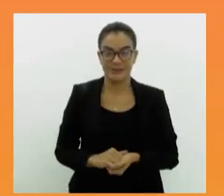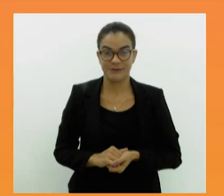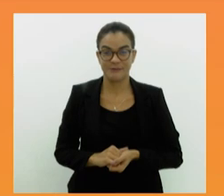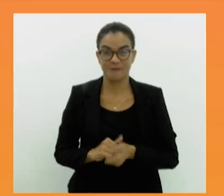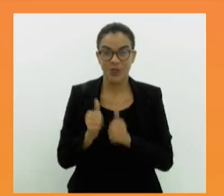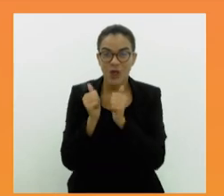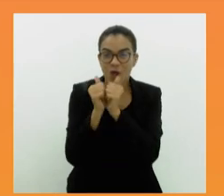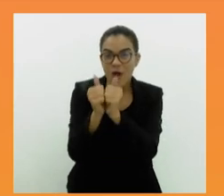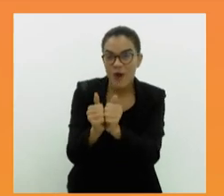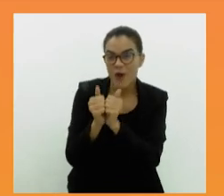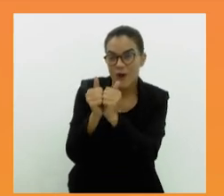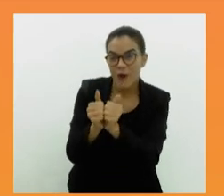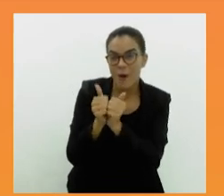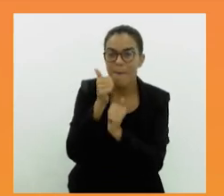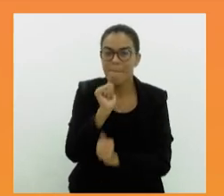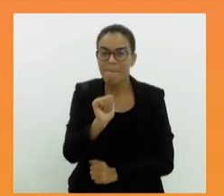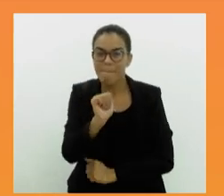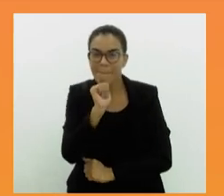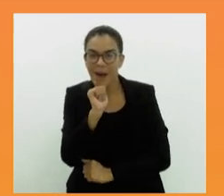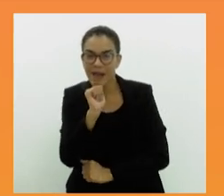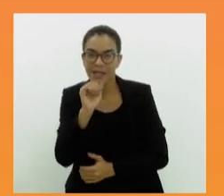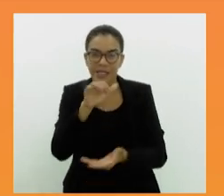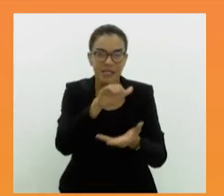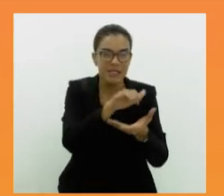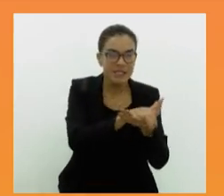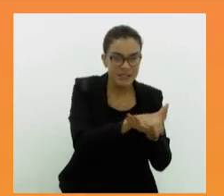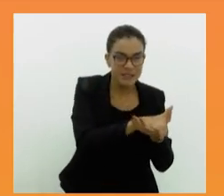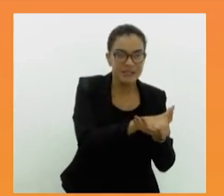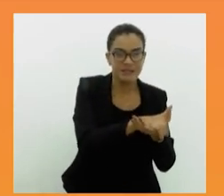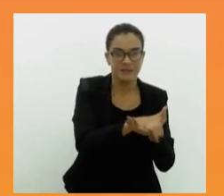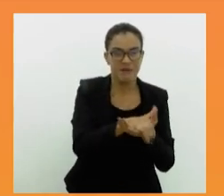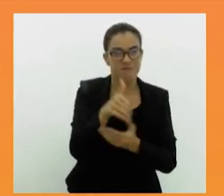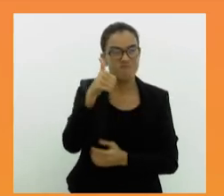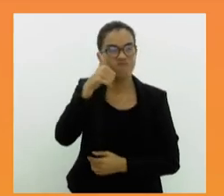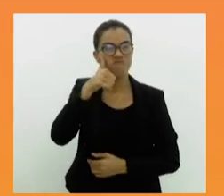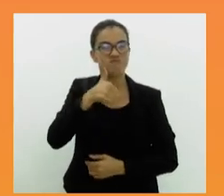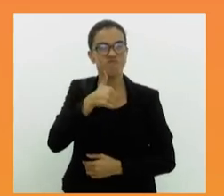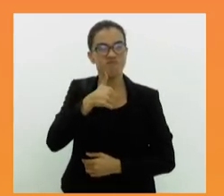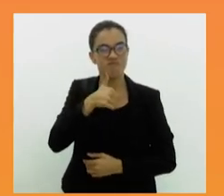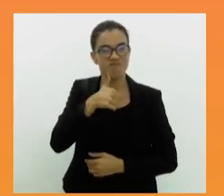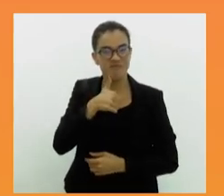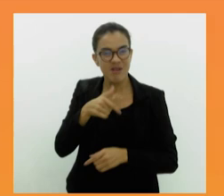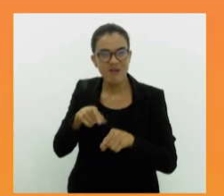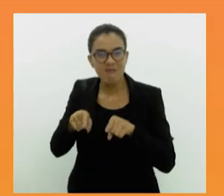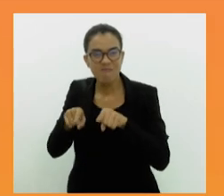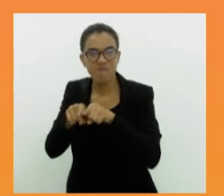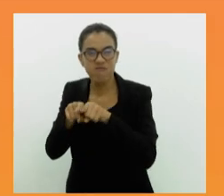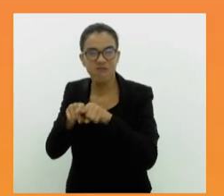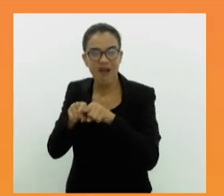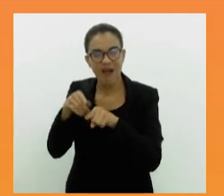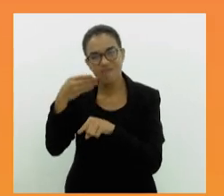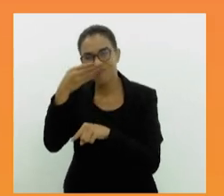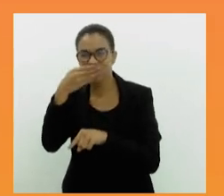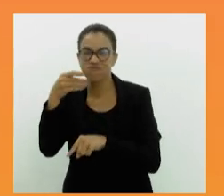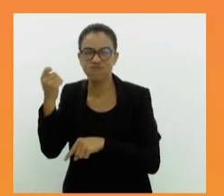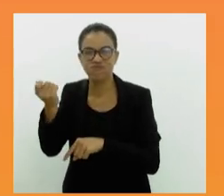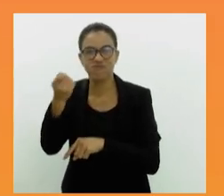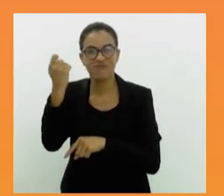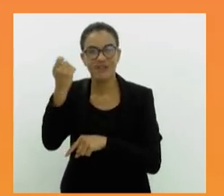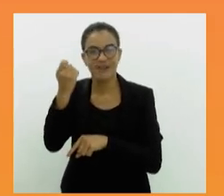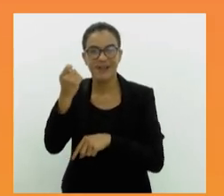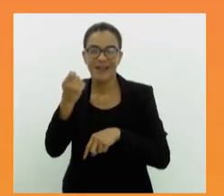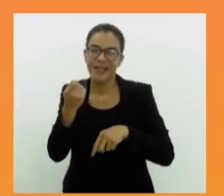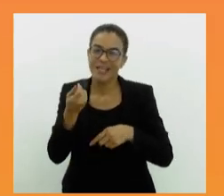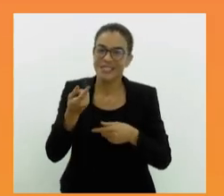Companheira, mãe, esposa, fêmea, concubina, no figurado, sexo